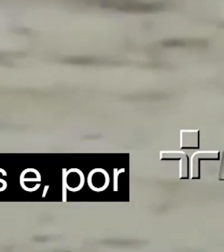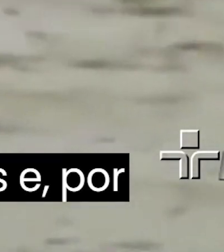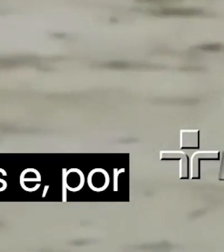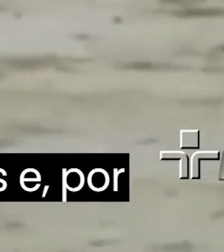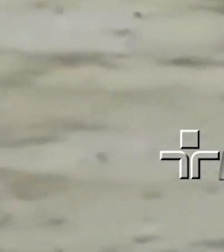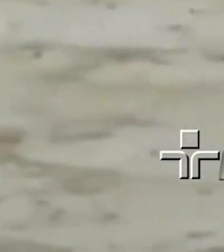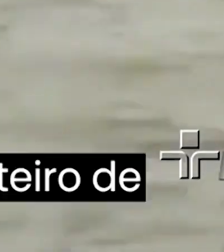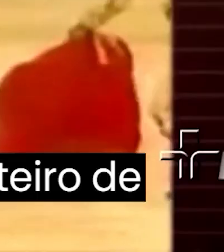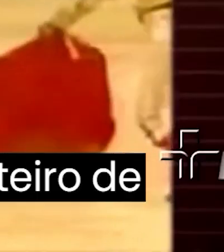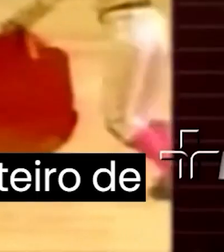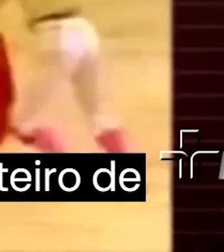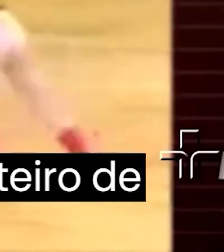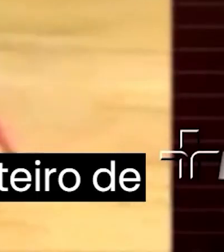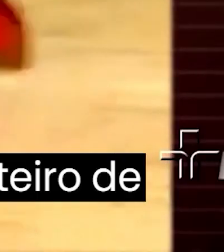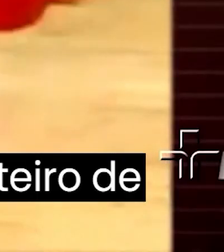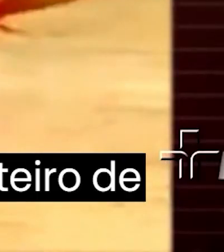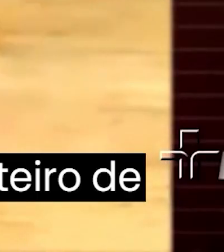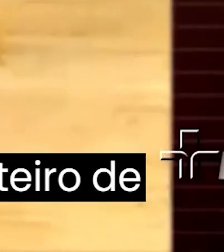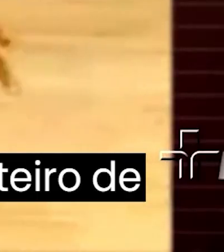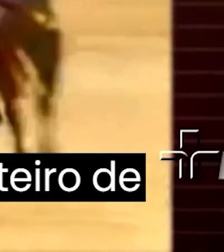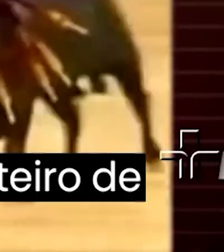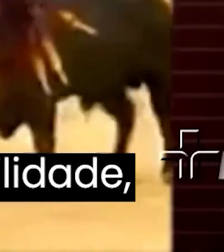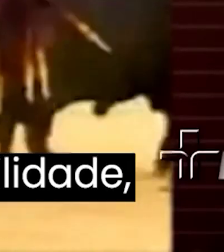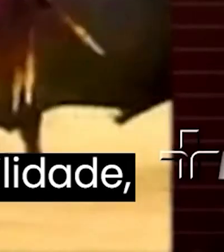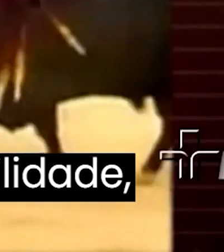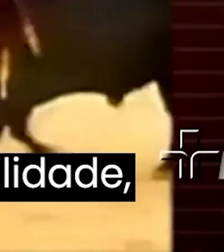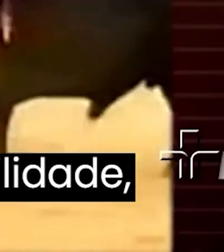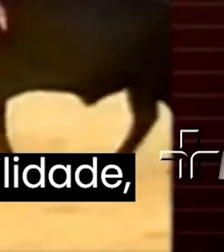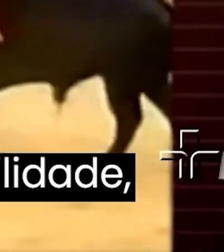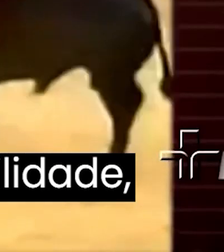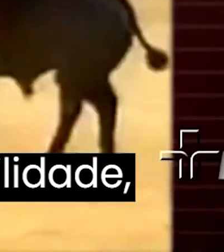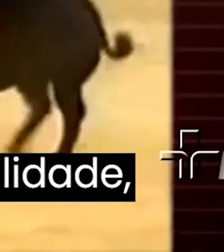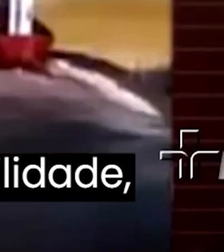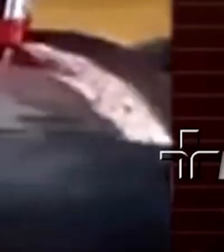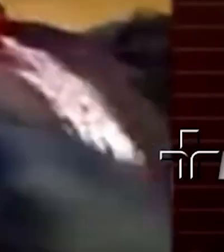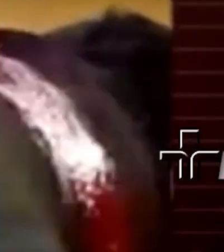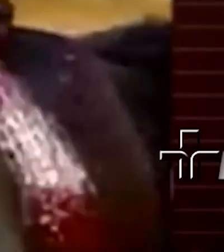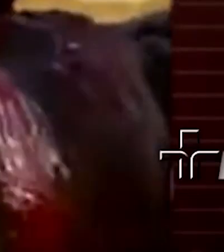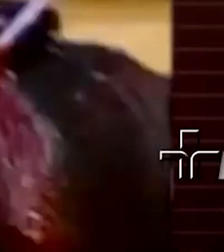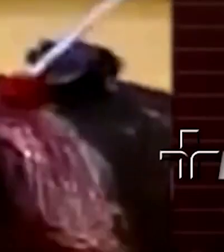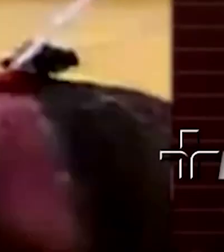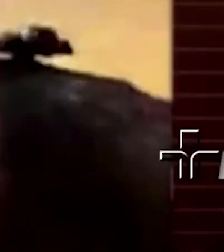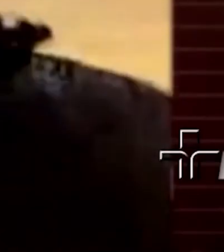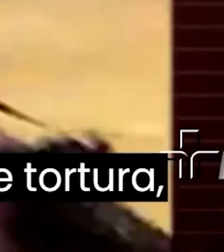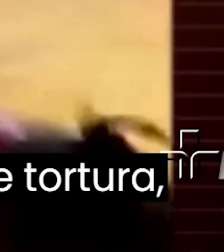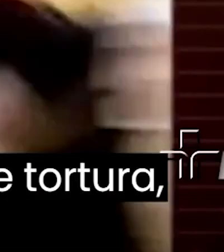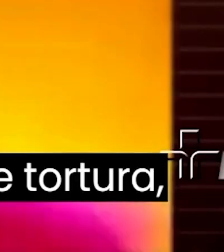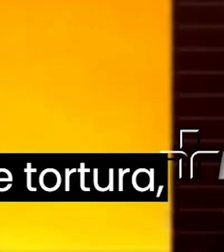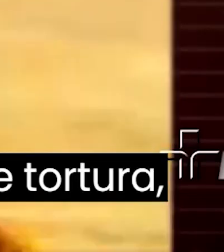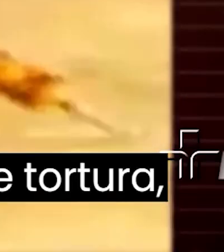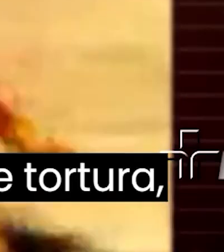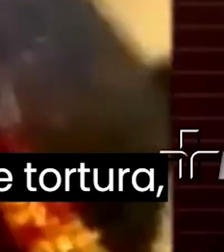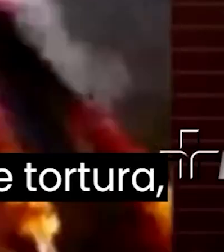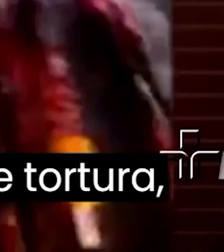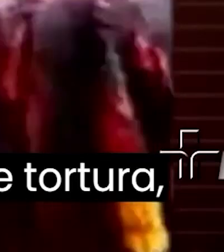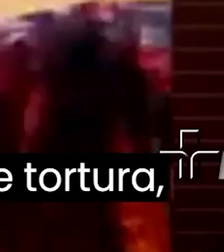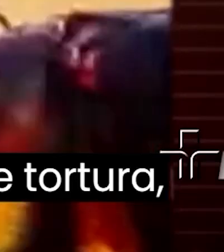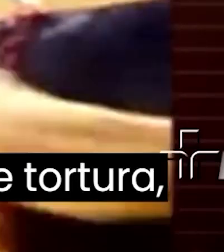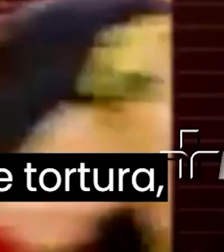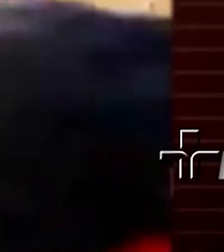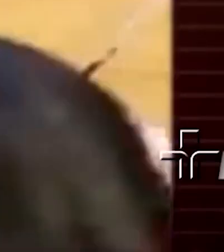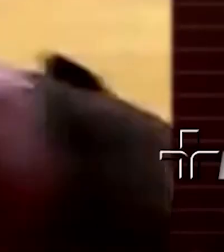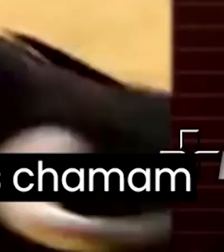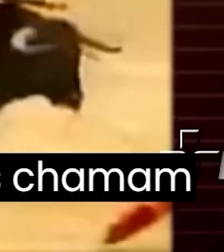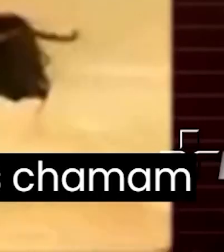costas e por fim matá-lo com um golpe certeiro de espada pra quem tem sensibilidade gosta de animais é uma cena de